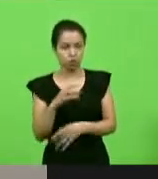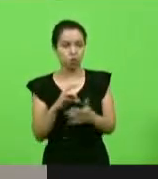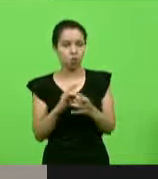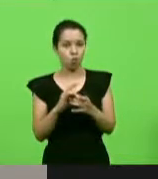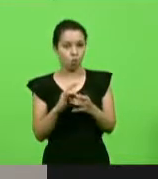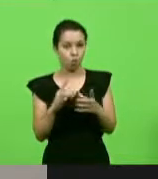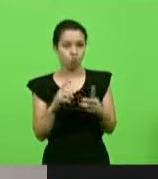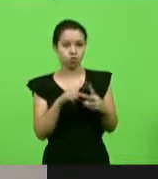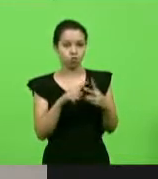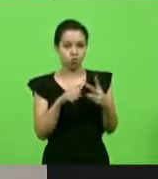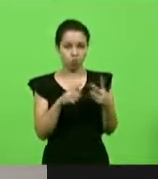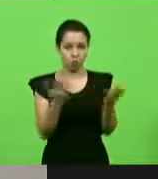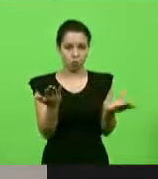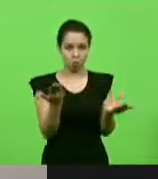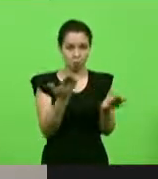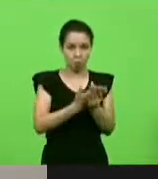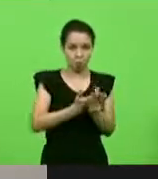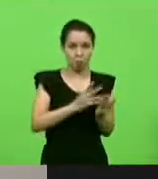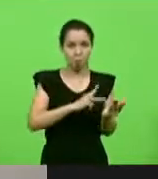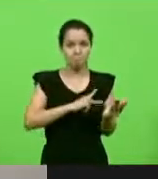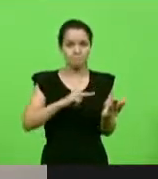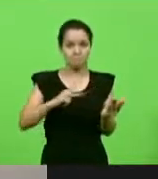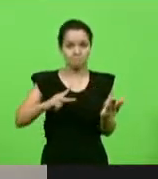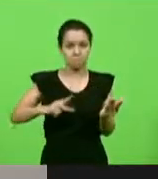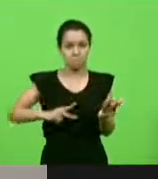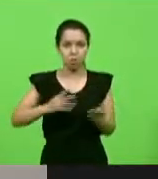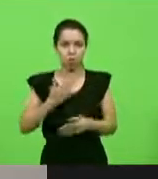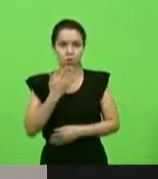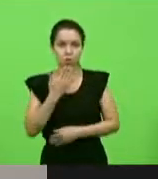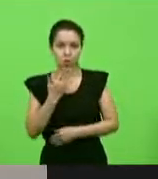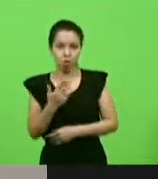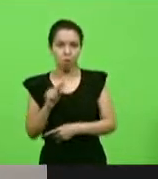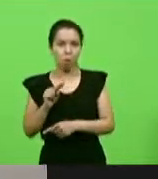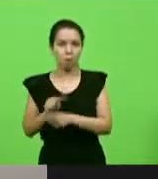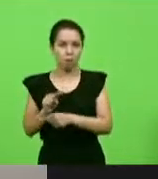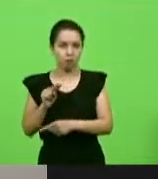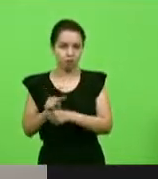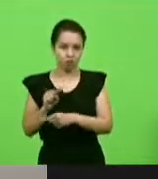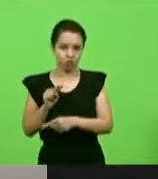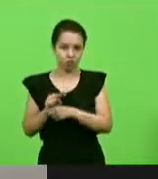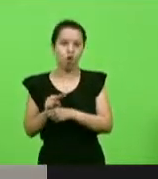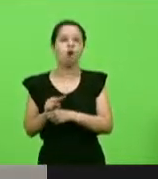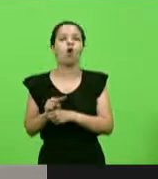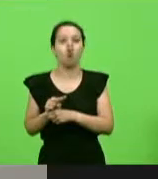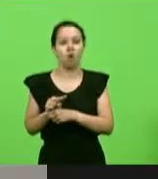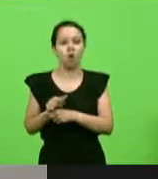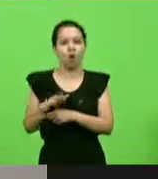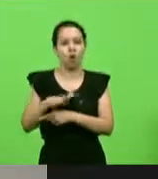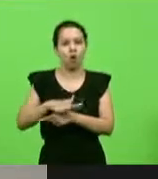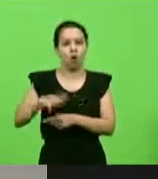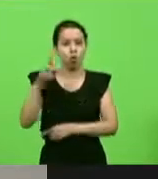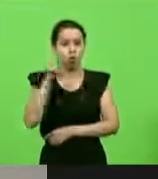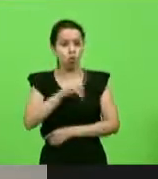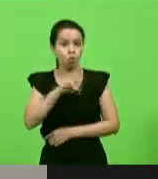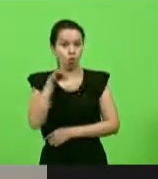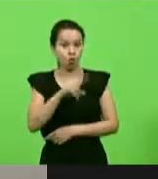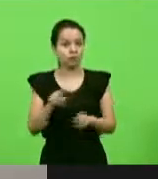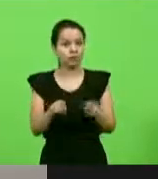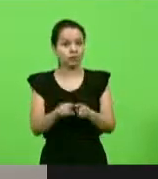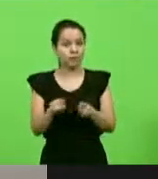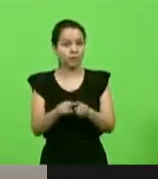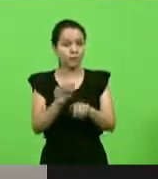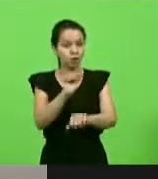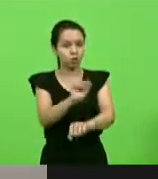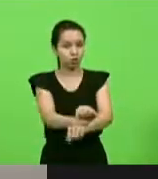cautelar de tutela provisória de urgência e a suspensão do